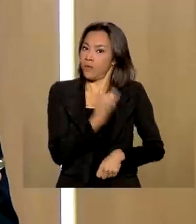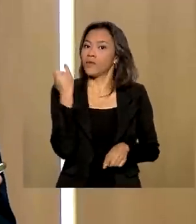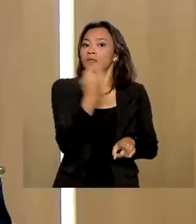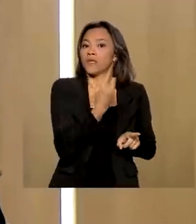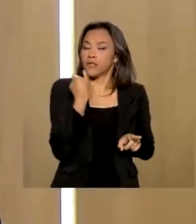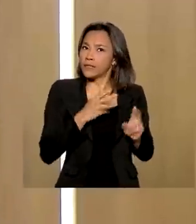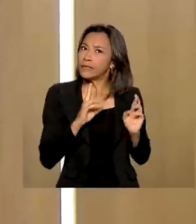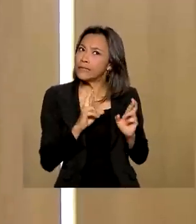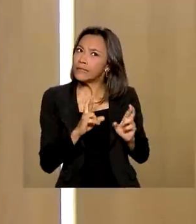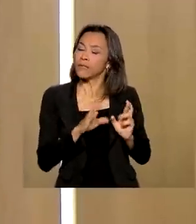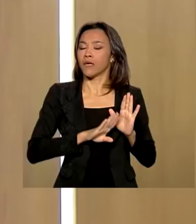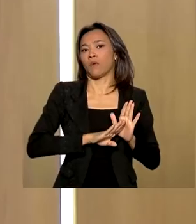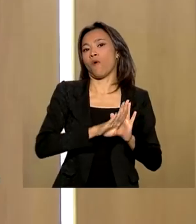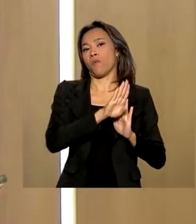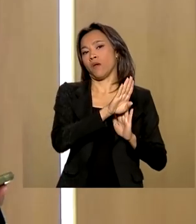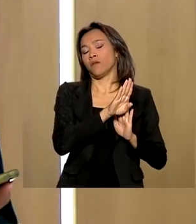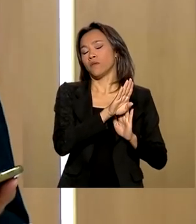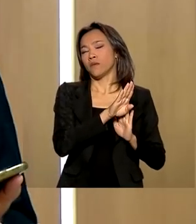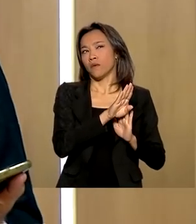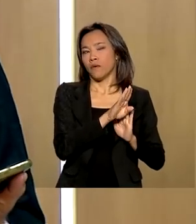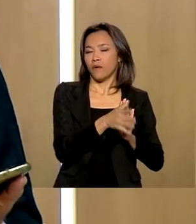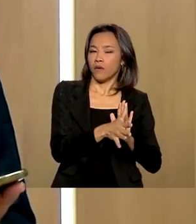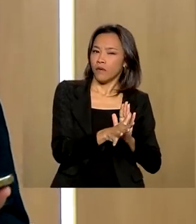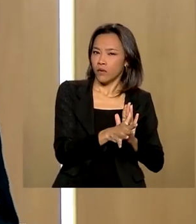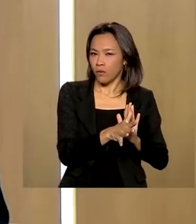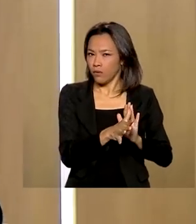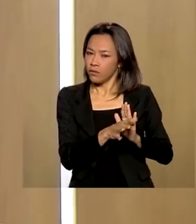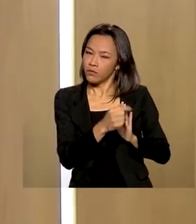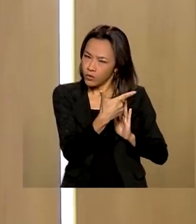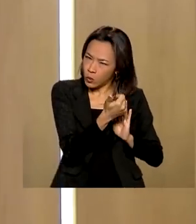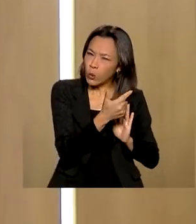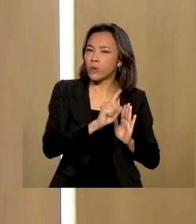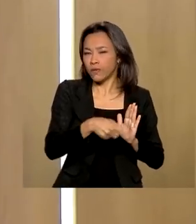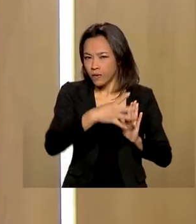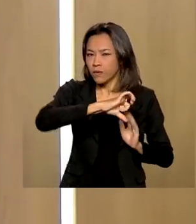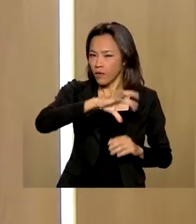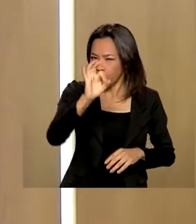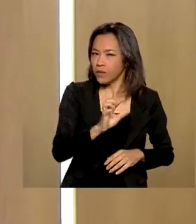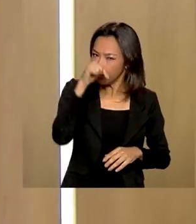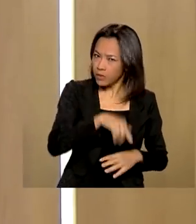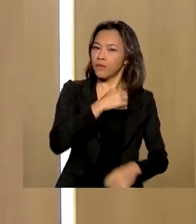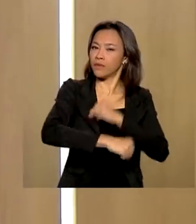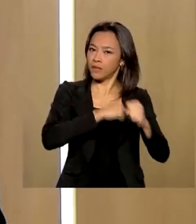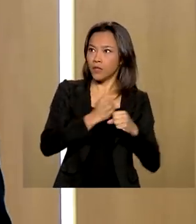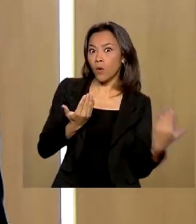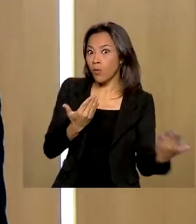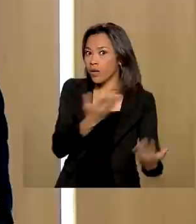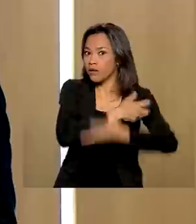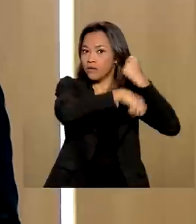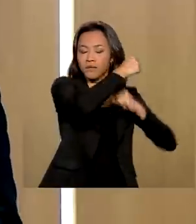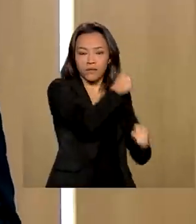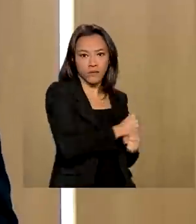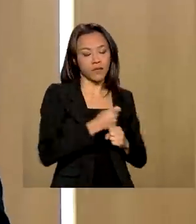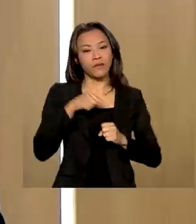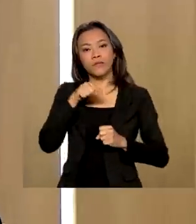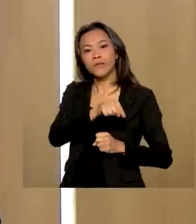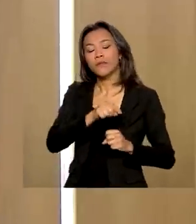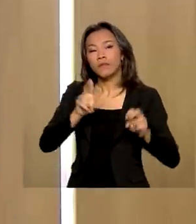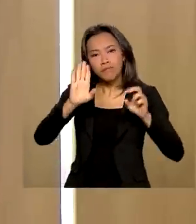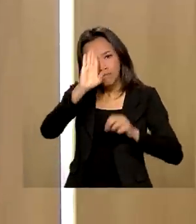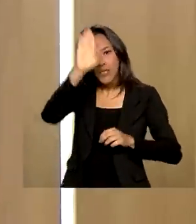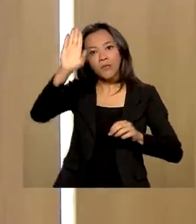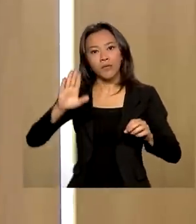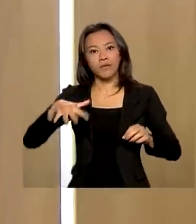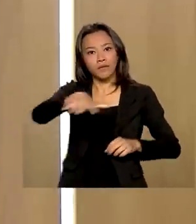espera-se um crescimento da indústria para algo em torno de 12,9% esse ano em relação ao ano passado. Com destaque para o setor